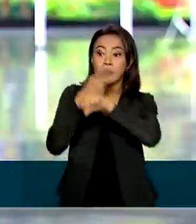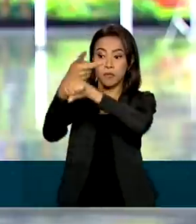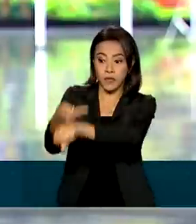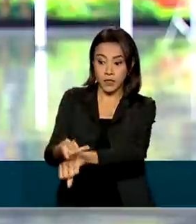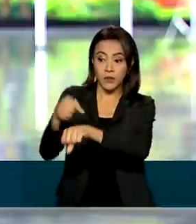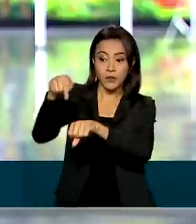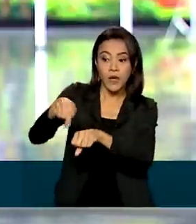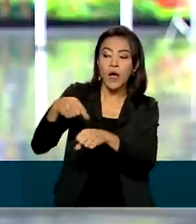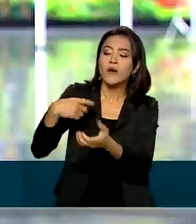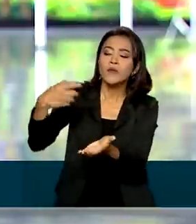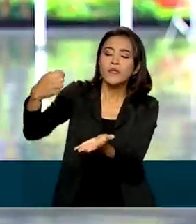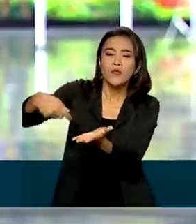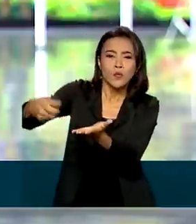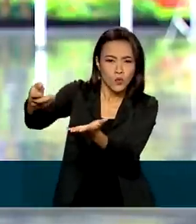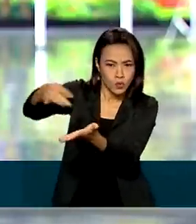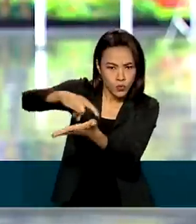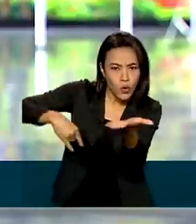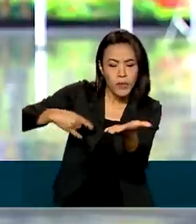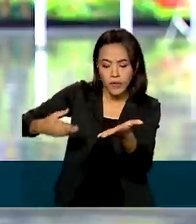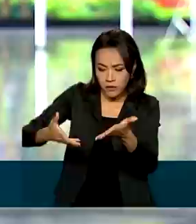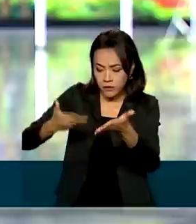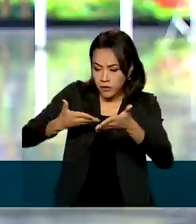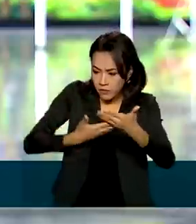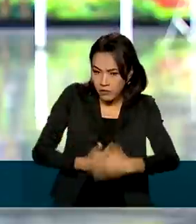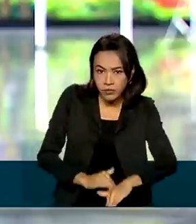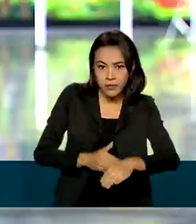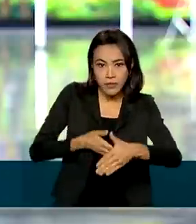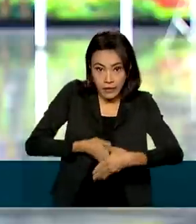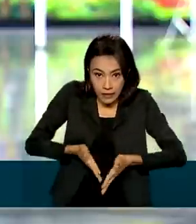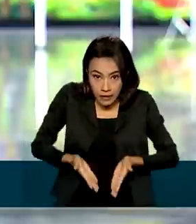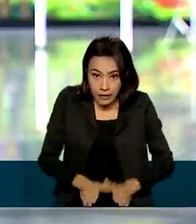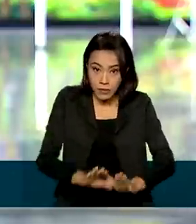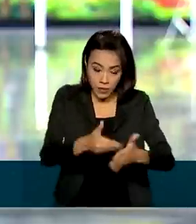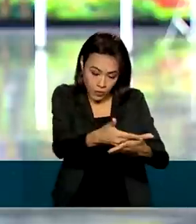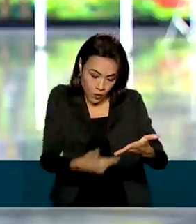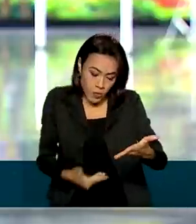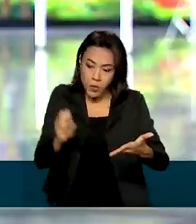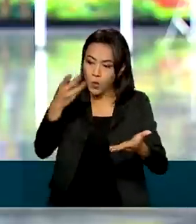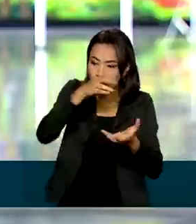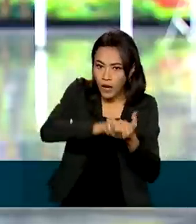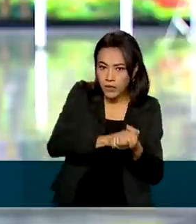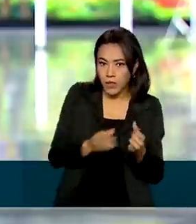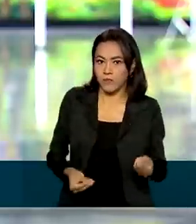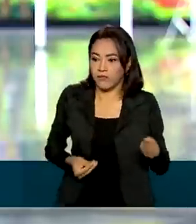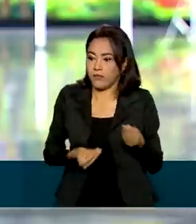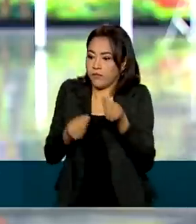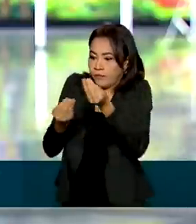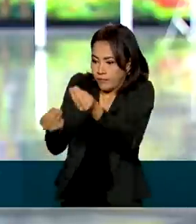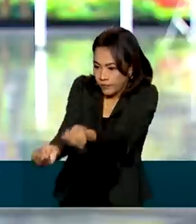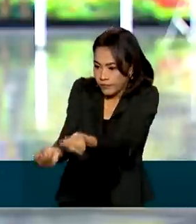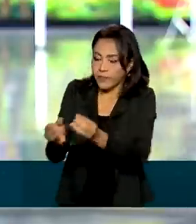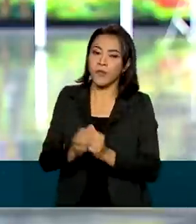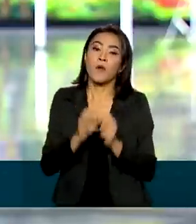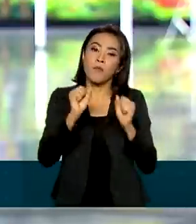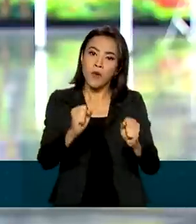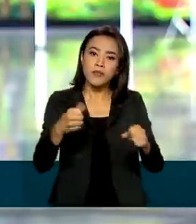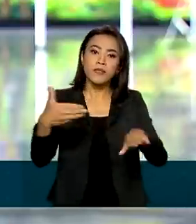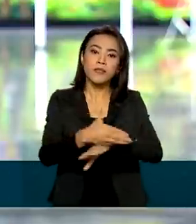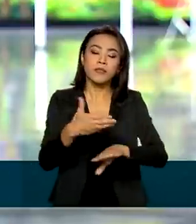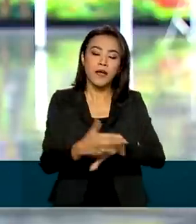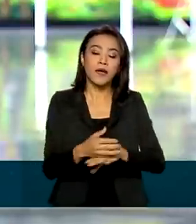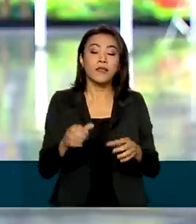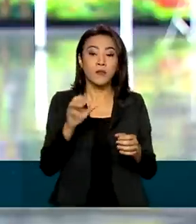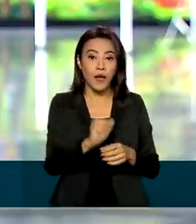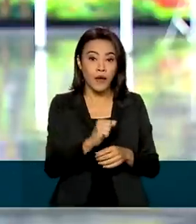Estado e apresentar a certidão de nascimento ou casamento. A versão digital poderá ser acessada no aplicativo gov